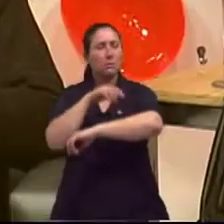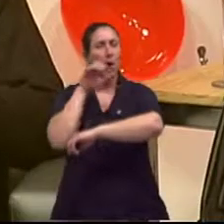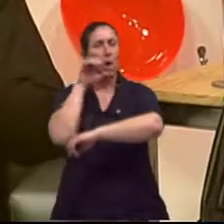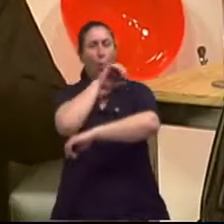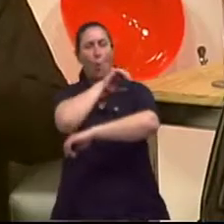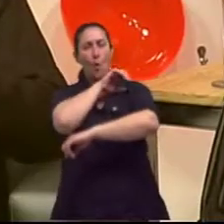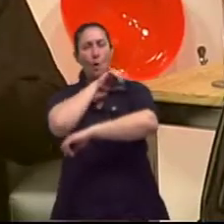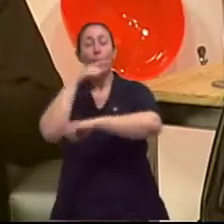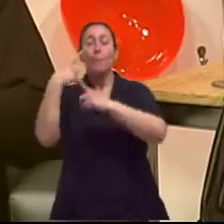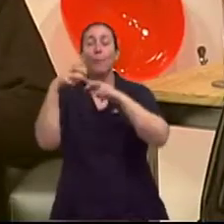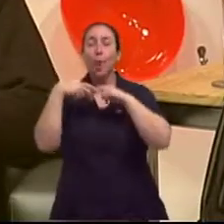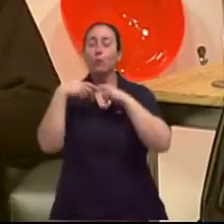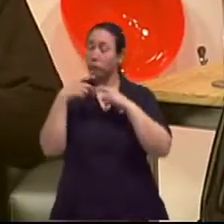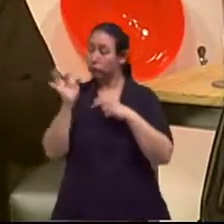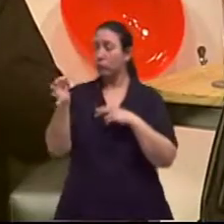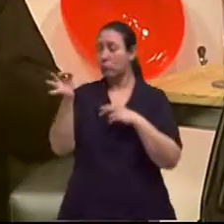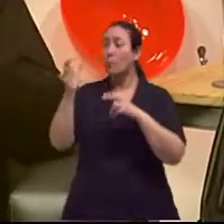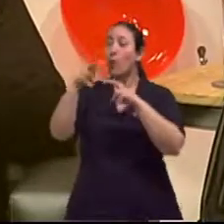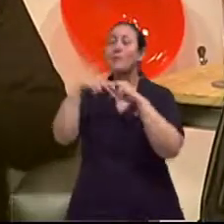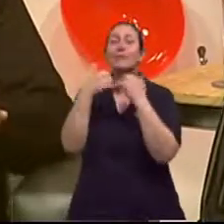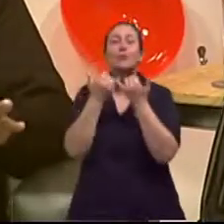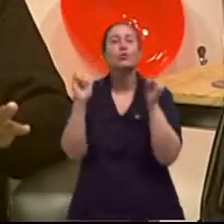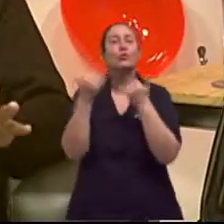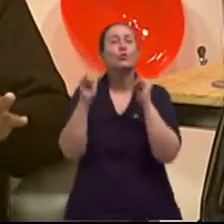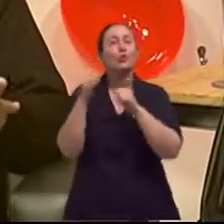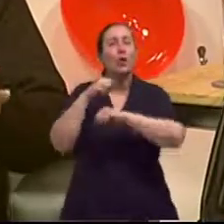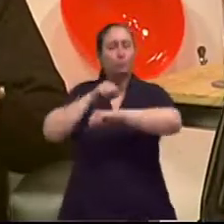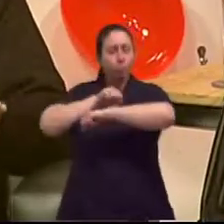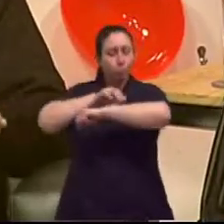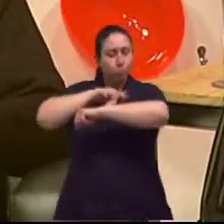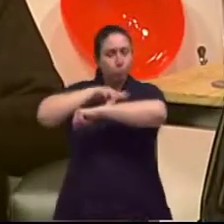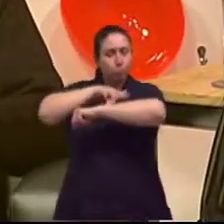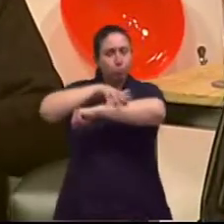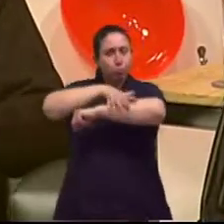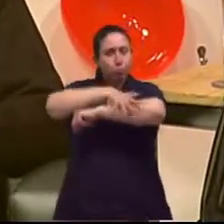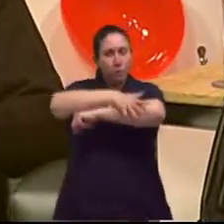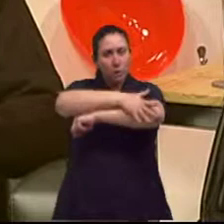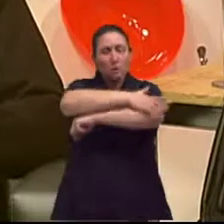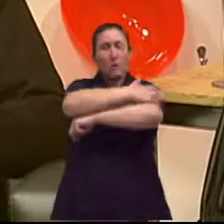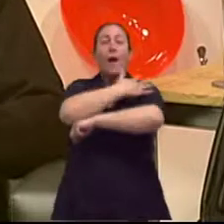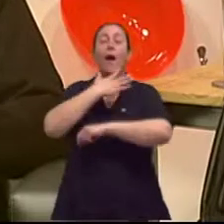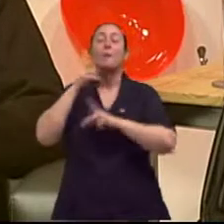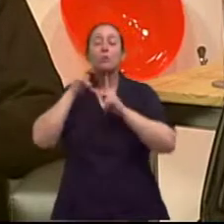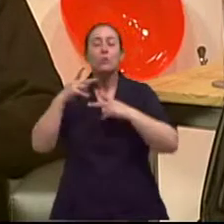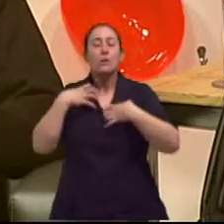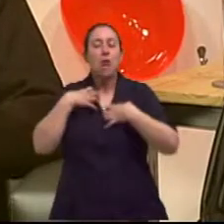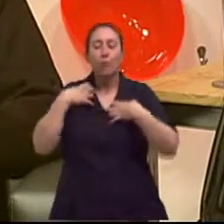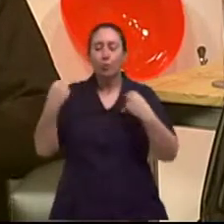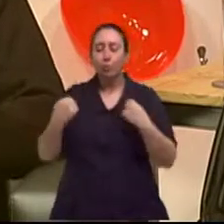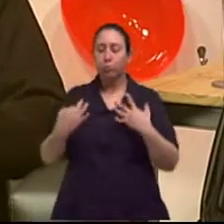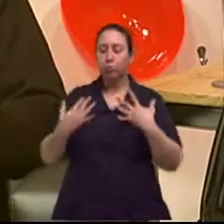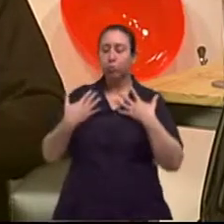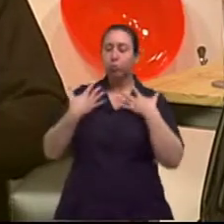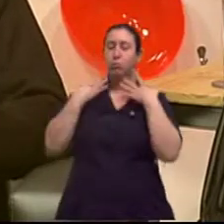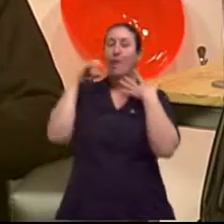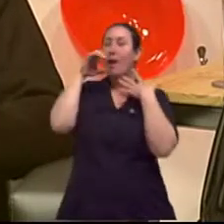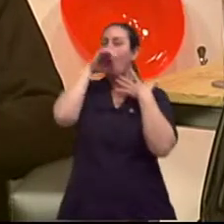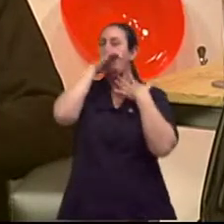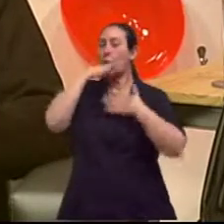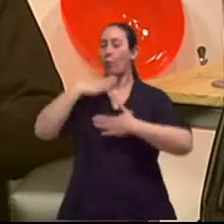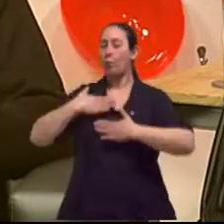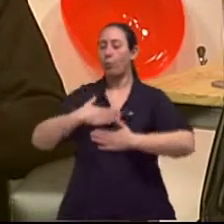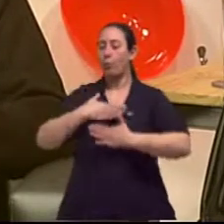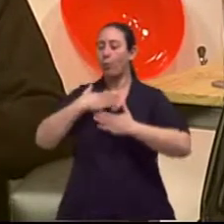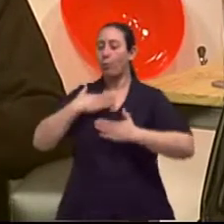energia que passa pelas mãos, ela esquenta. Certo. Então, as pessoas sentem o calor e